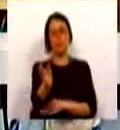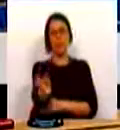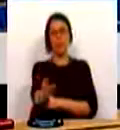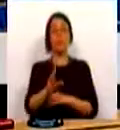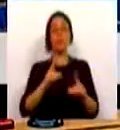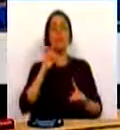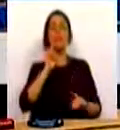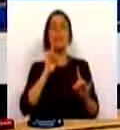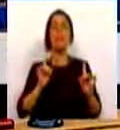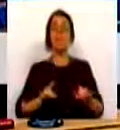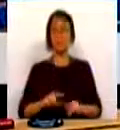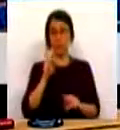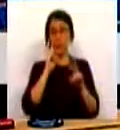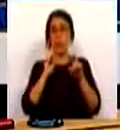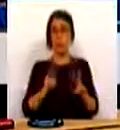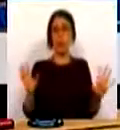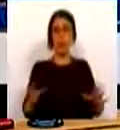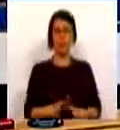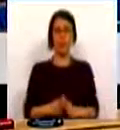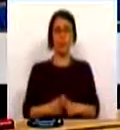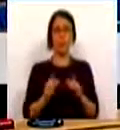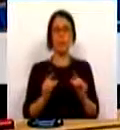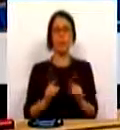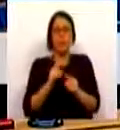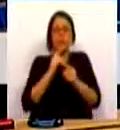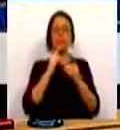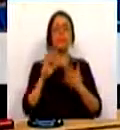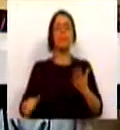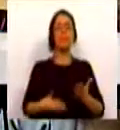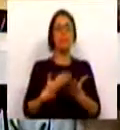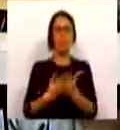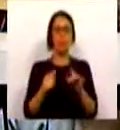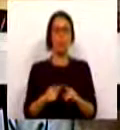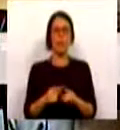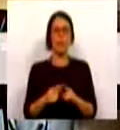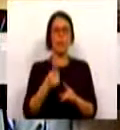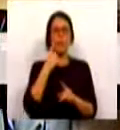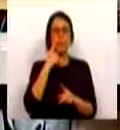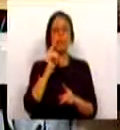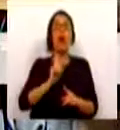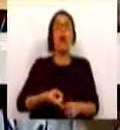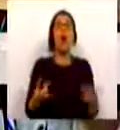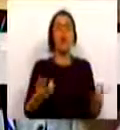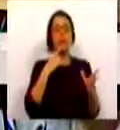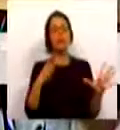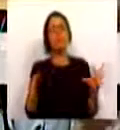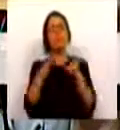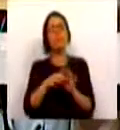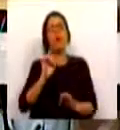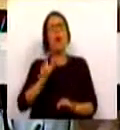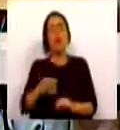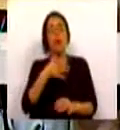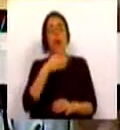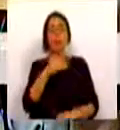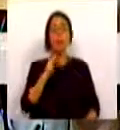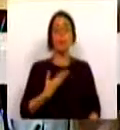é importante olharmos para estas propostas e ver como é que elas se confrontam com aquela tese